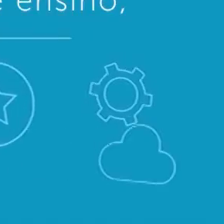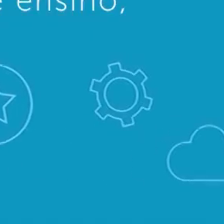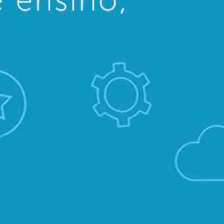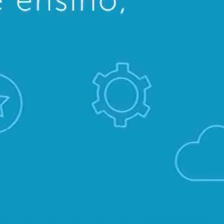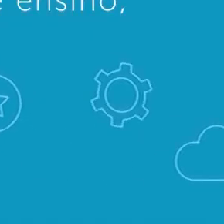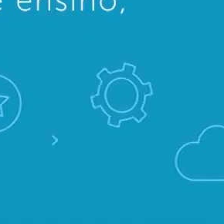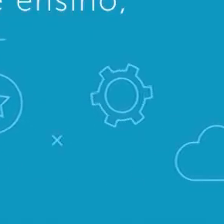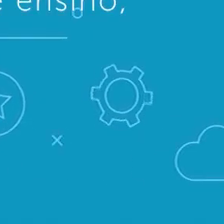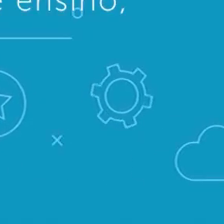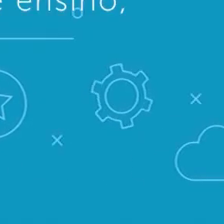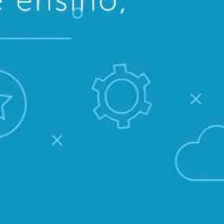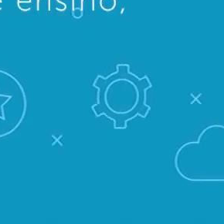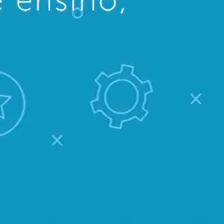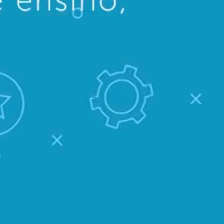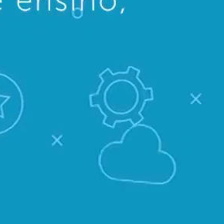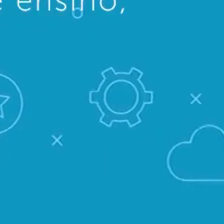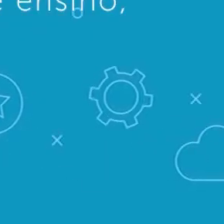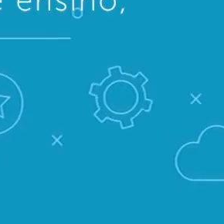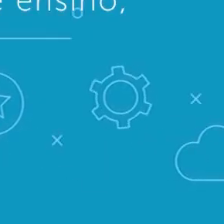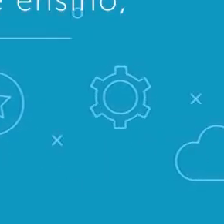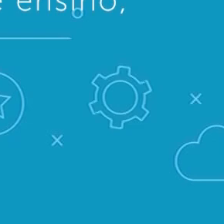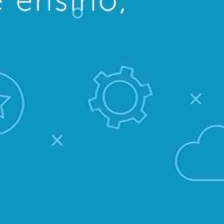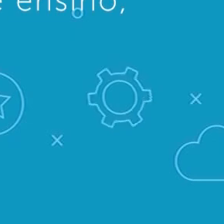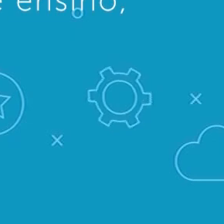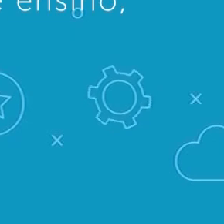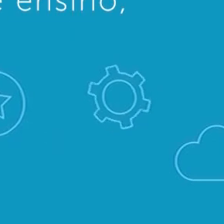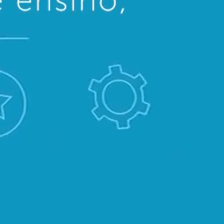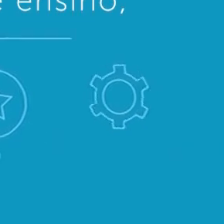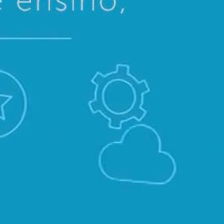tchau!